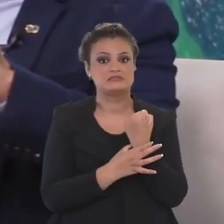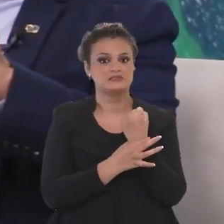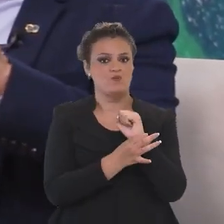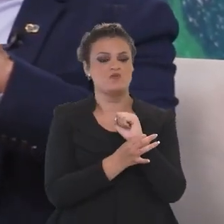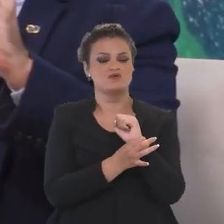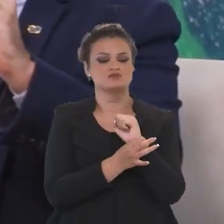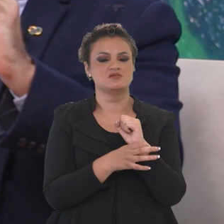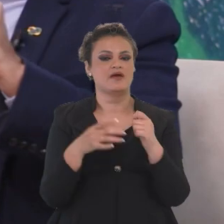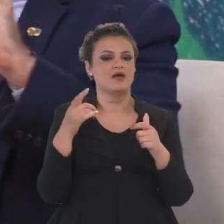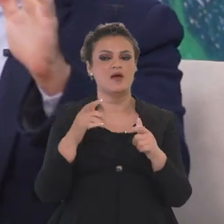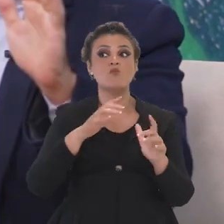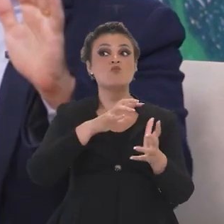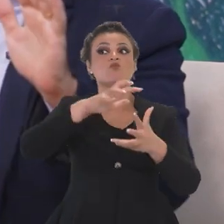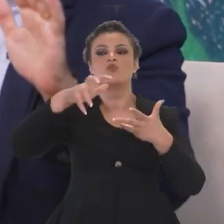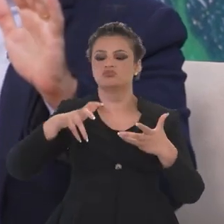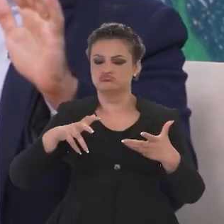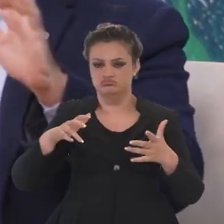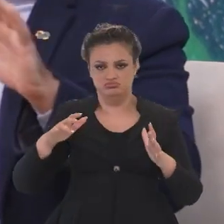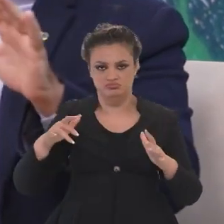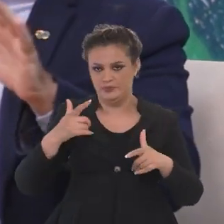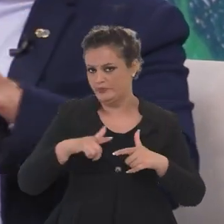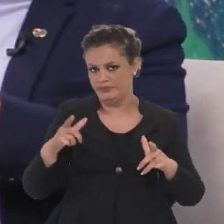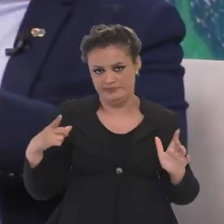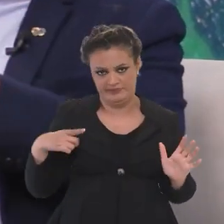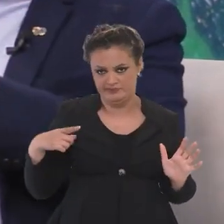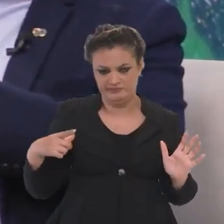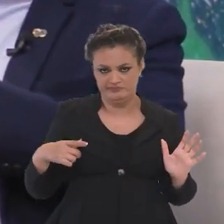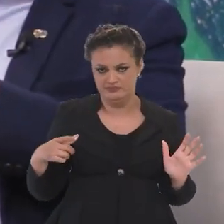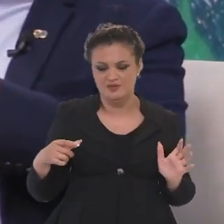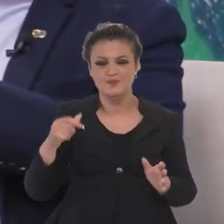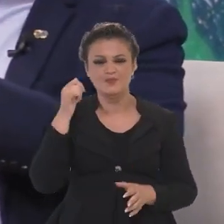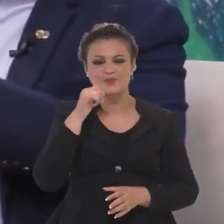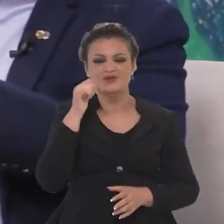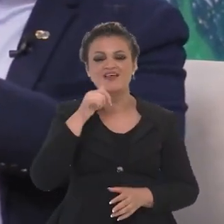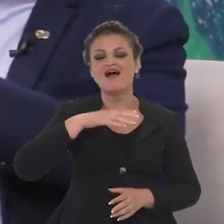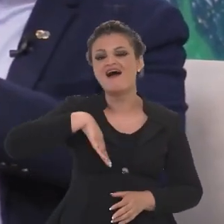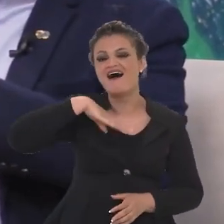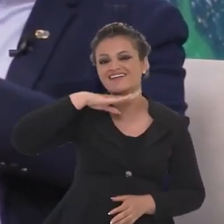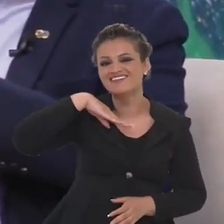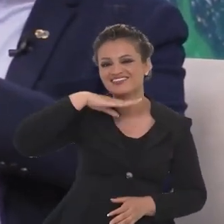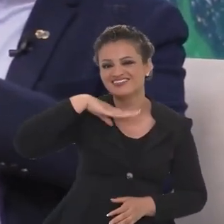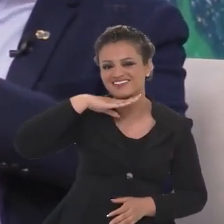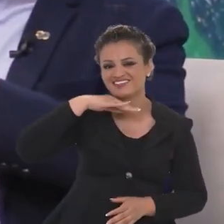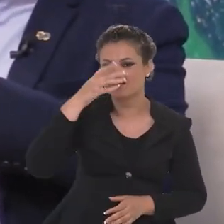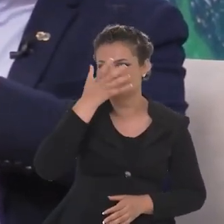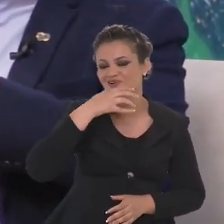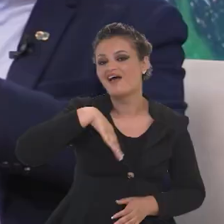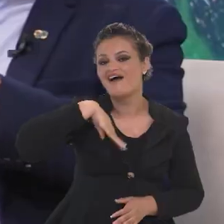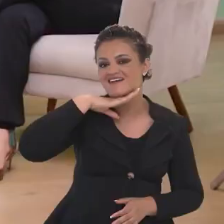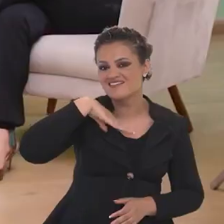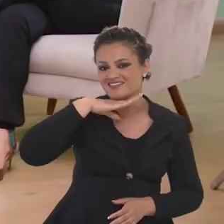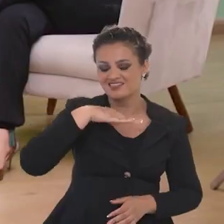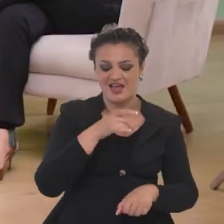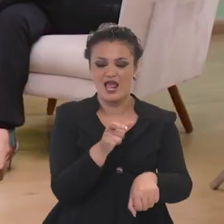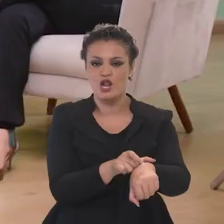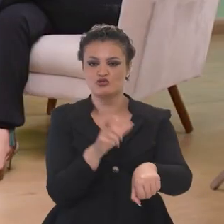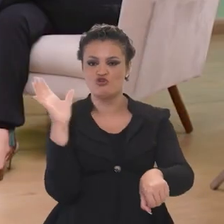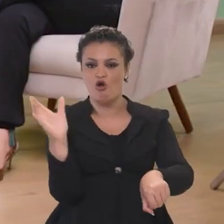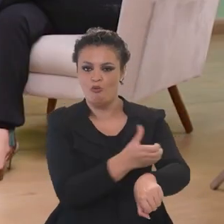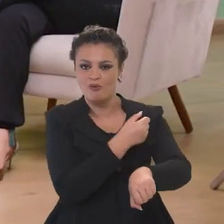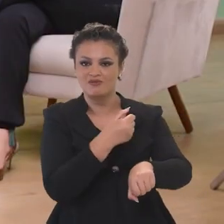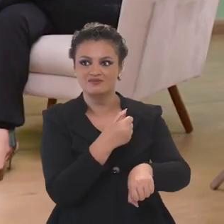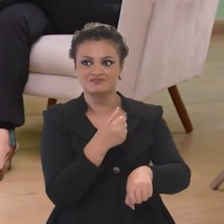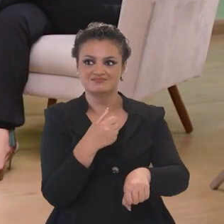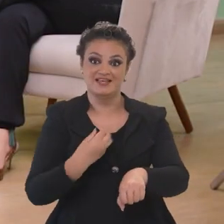Segurança pública é um problema no mundo, né? Se eu não me engano, a Anitta acabou de ter um relógio furtado e não foi no Brasil,